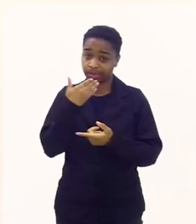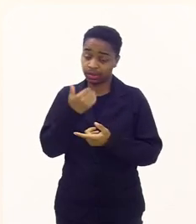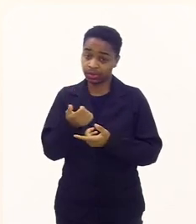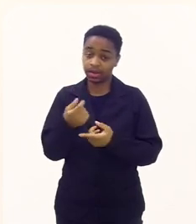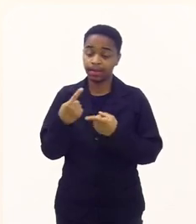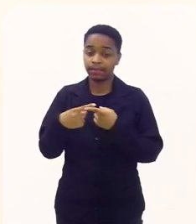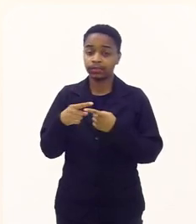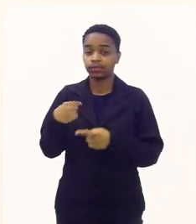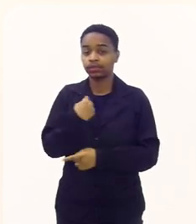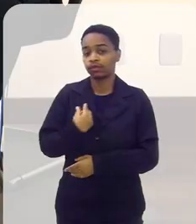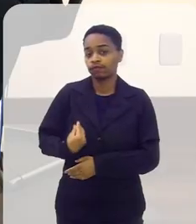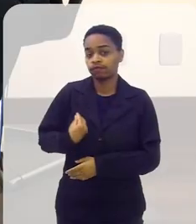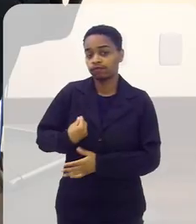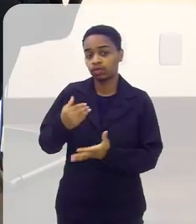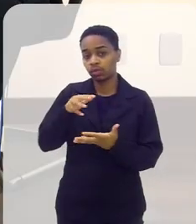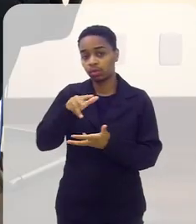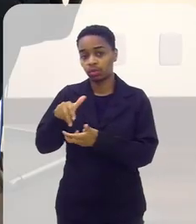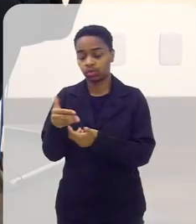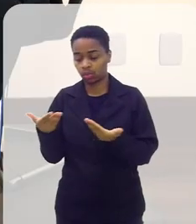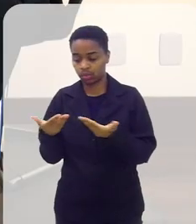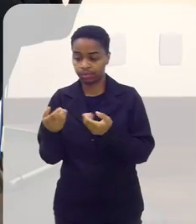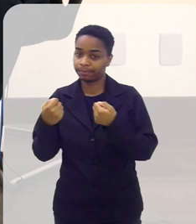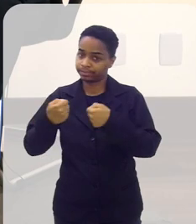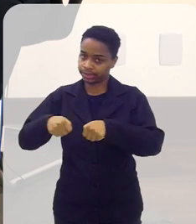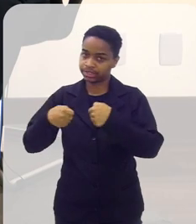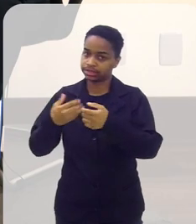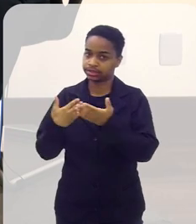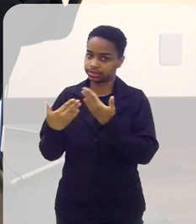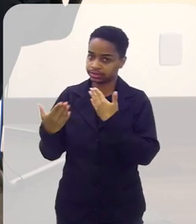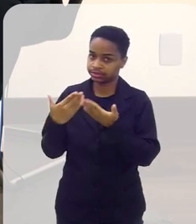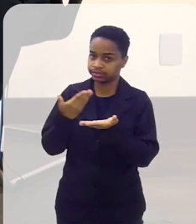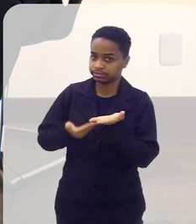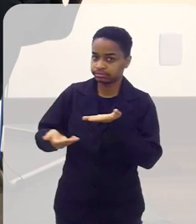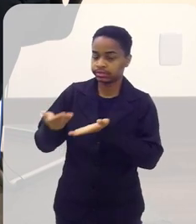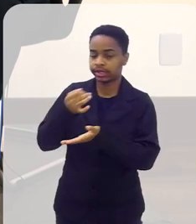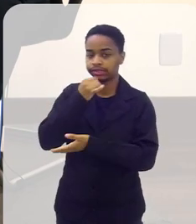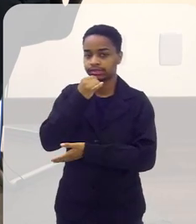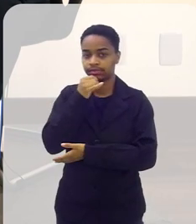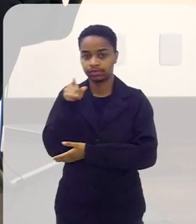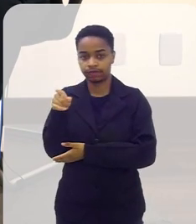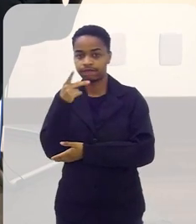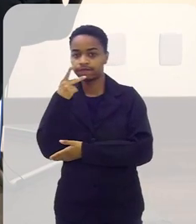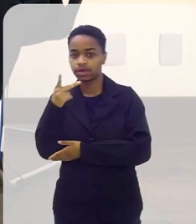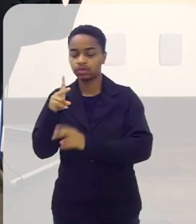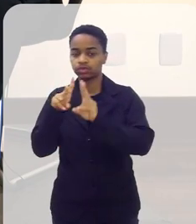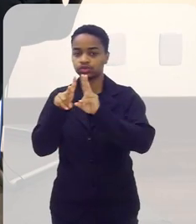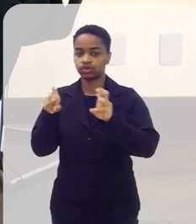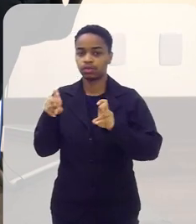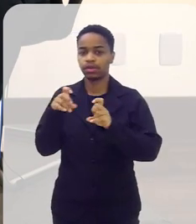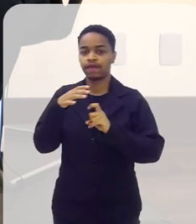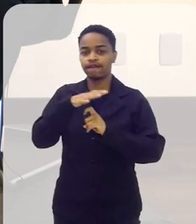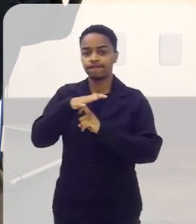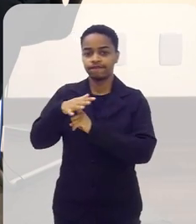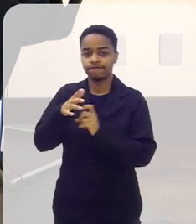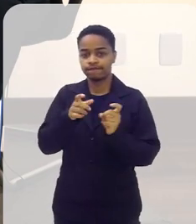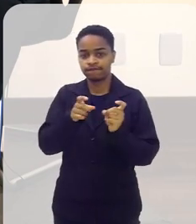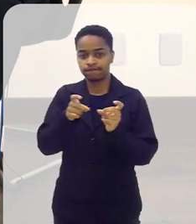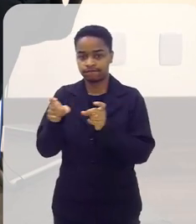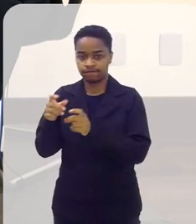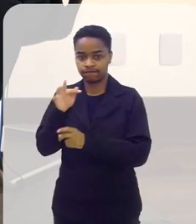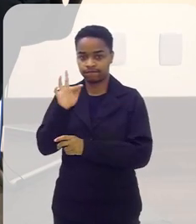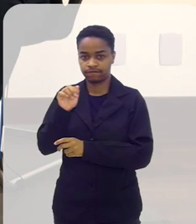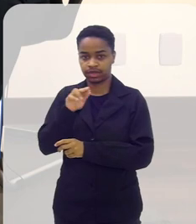que é melhor porque acho que a gente vive num mundo hoje que a gente precisa de diálogo sim por exemplo como você estava falando aí da feira